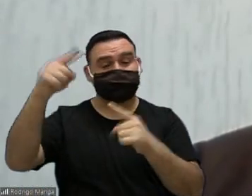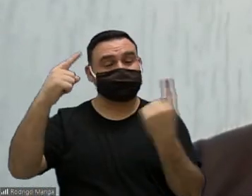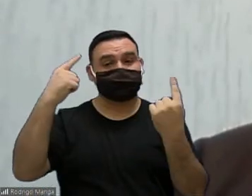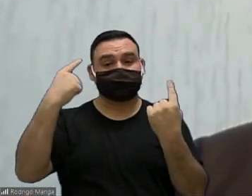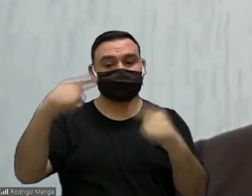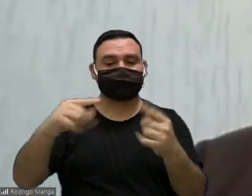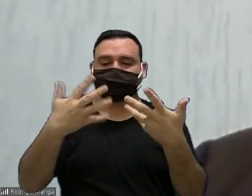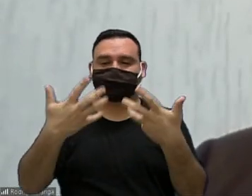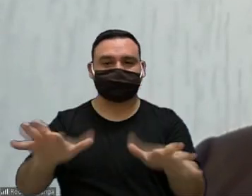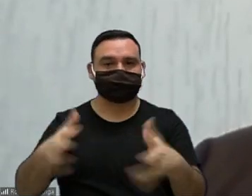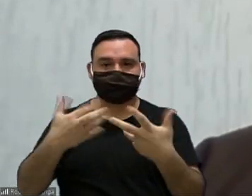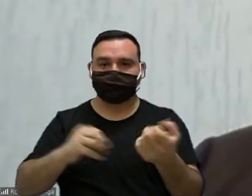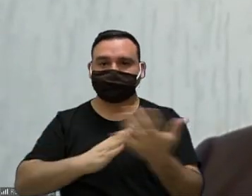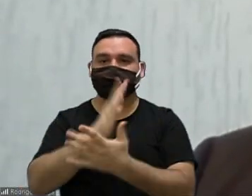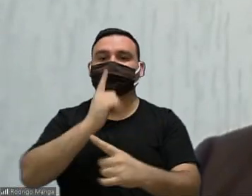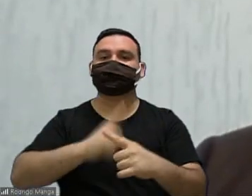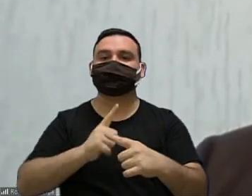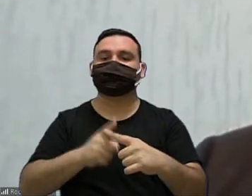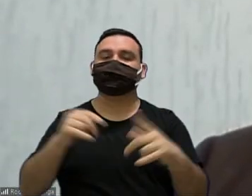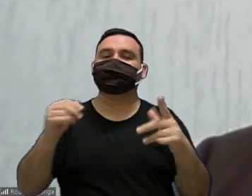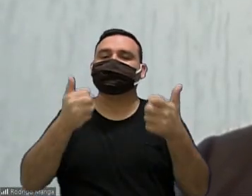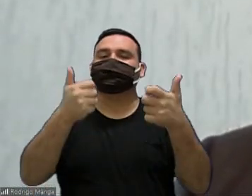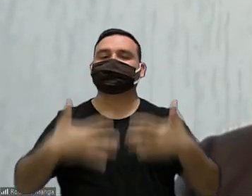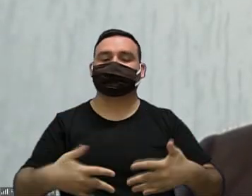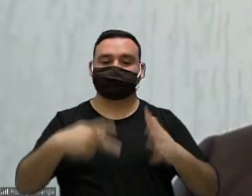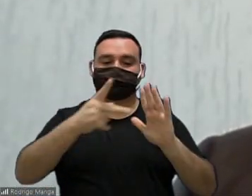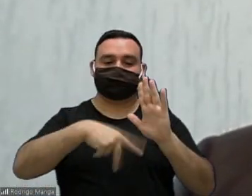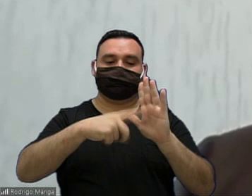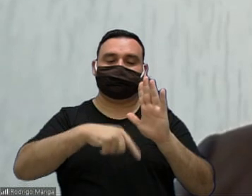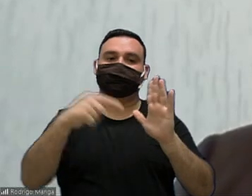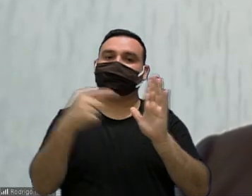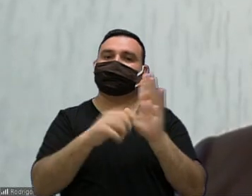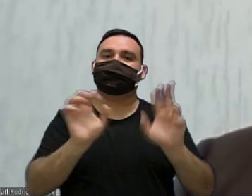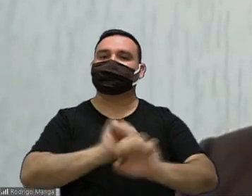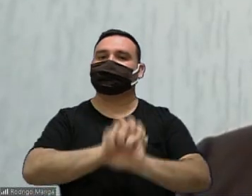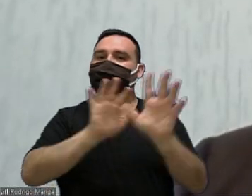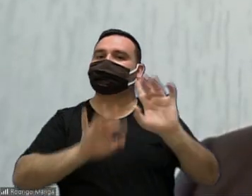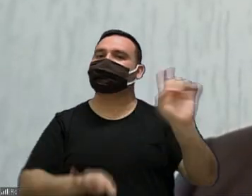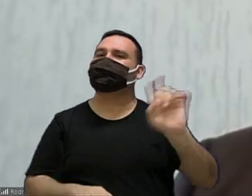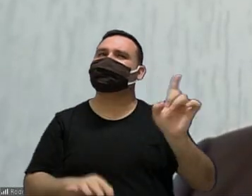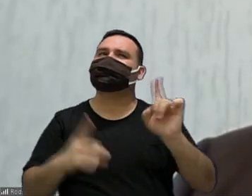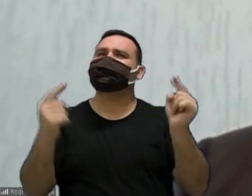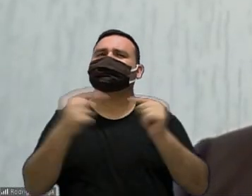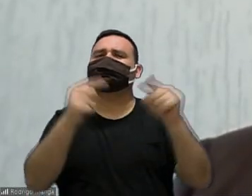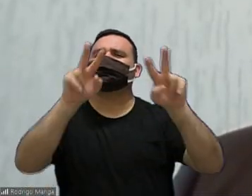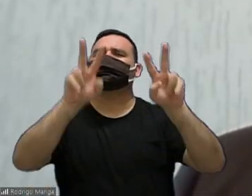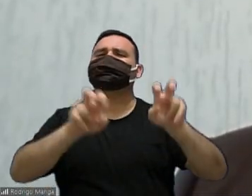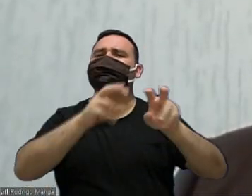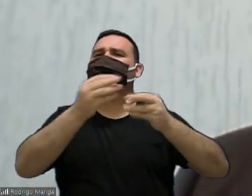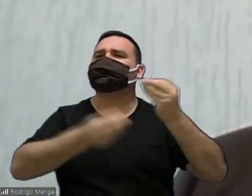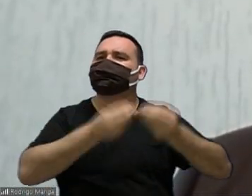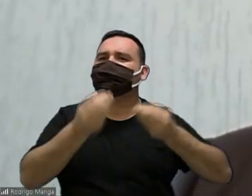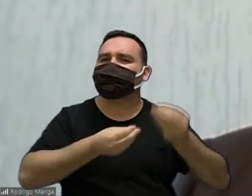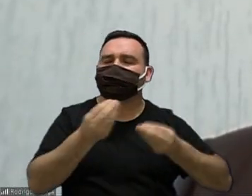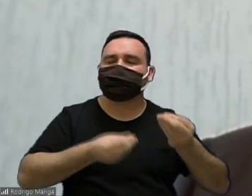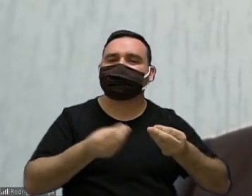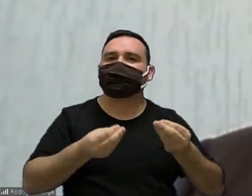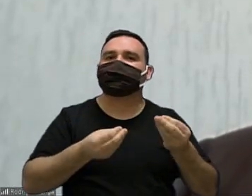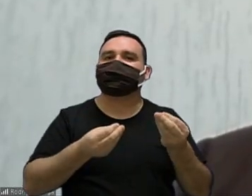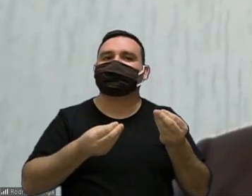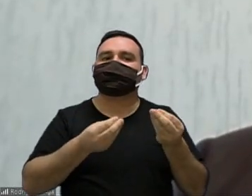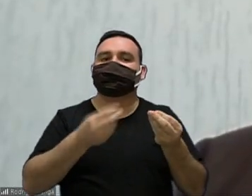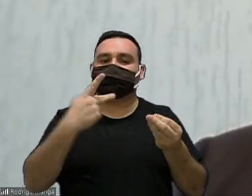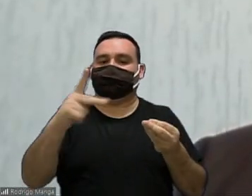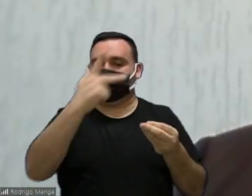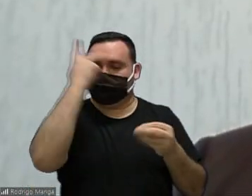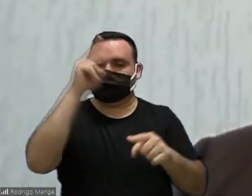contrária aprovação sobre a justificativa de que o projeto não é claro no tocante a forma de preservação da intimidade